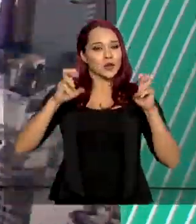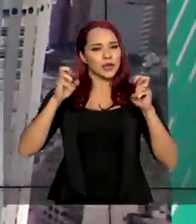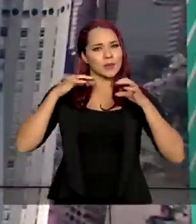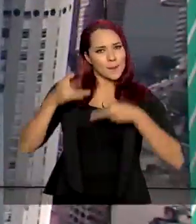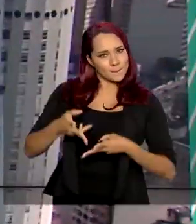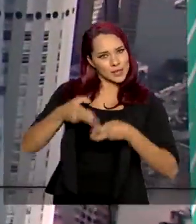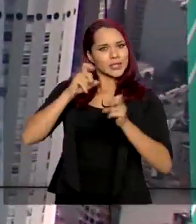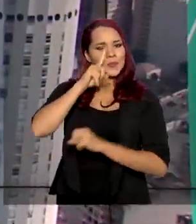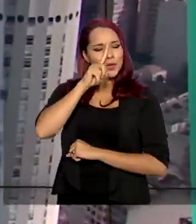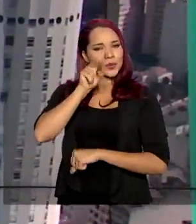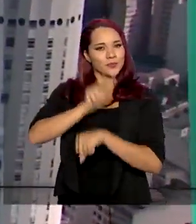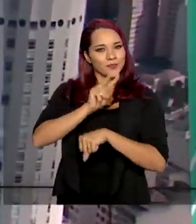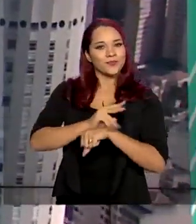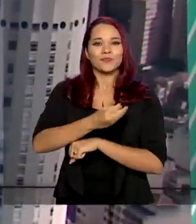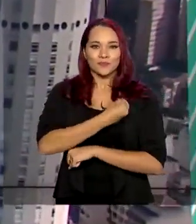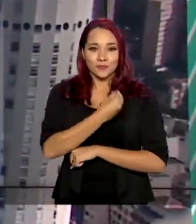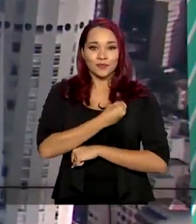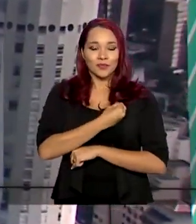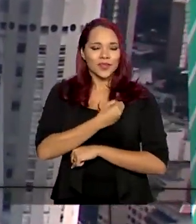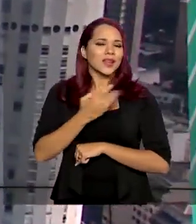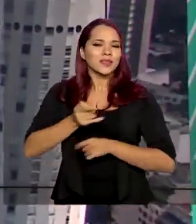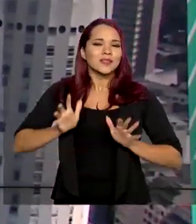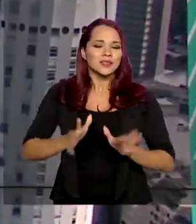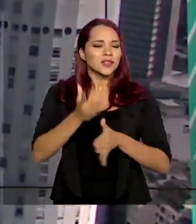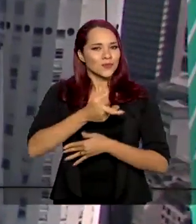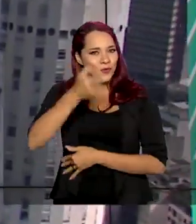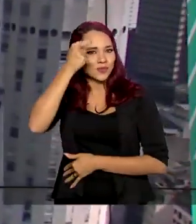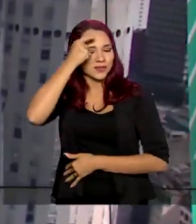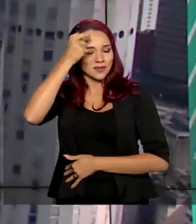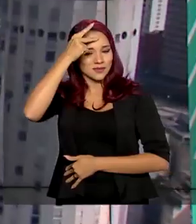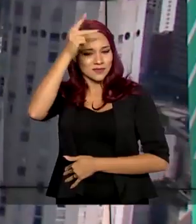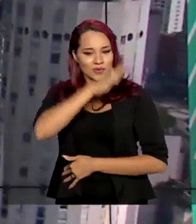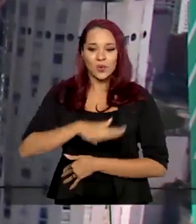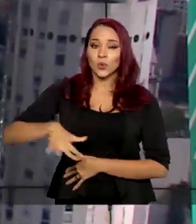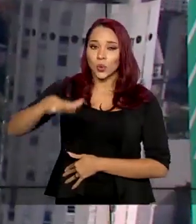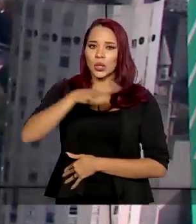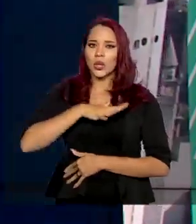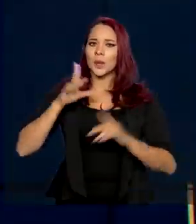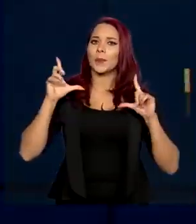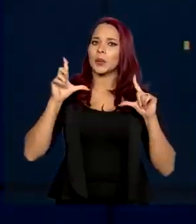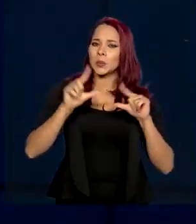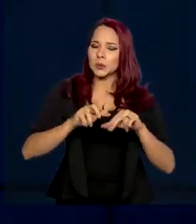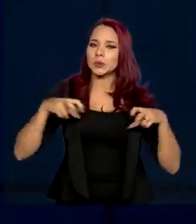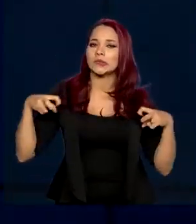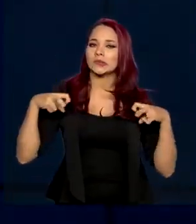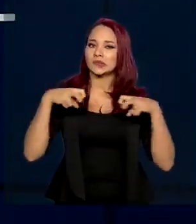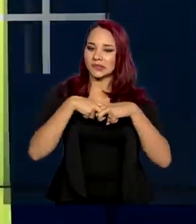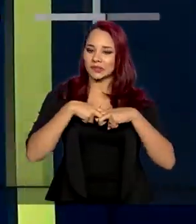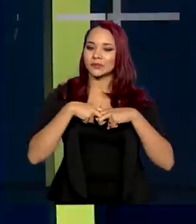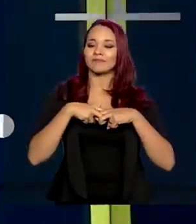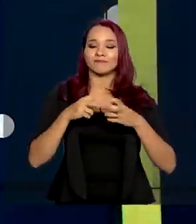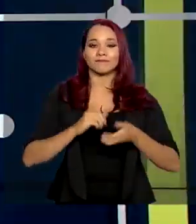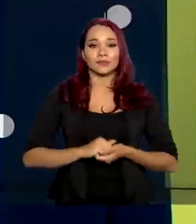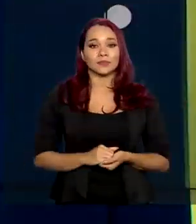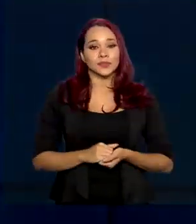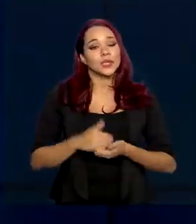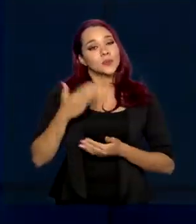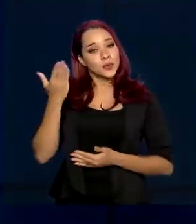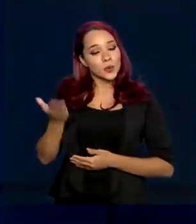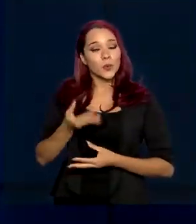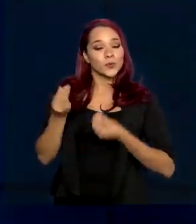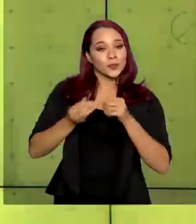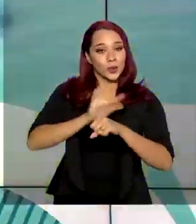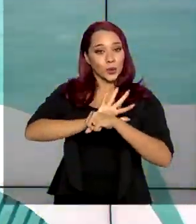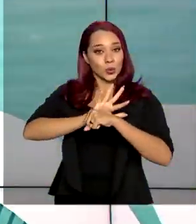Risco, Proteja a Vida, a iniciativa pretende conscientizar a todos para reduzir os acidentes de trânsito. E por causa da